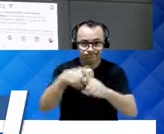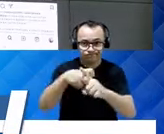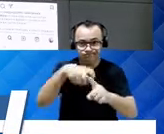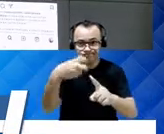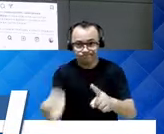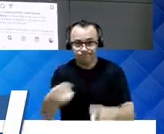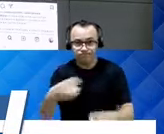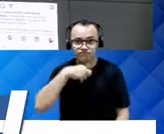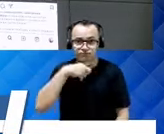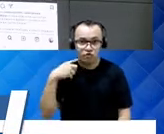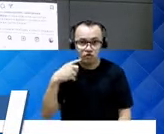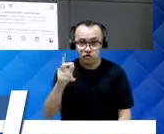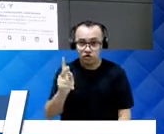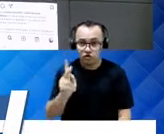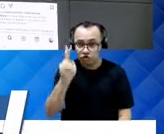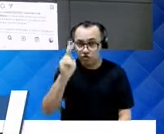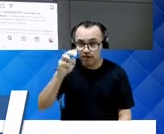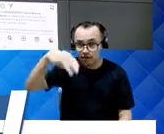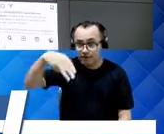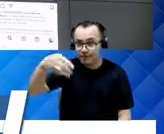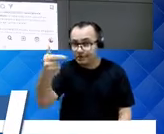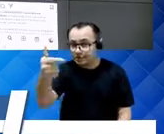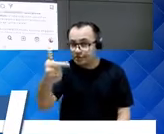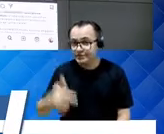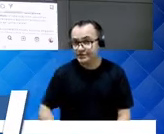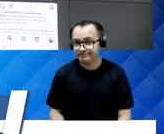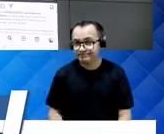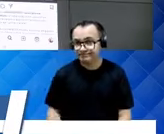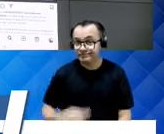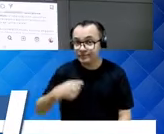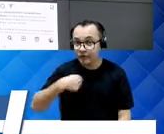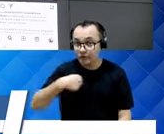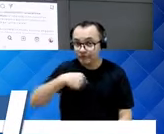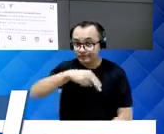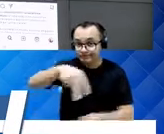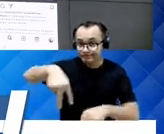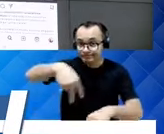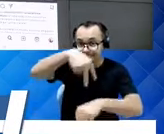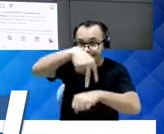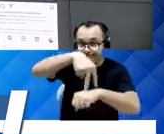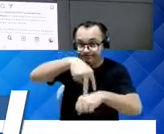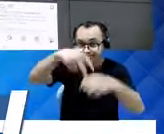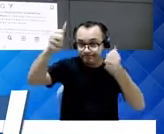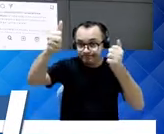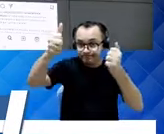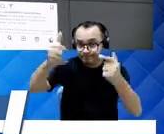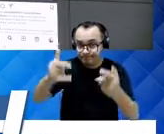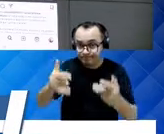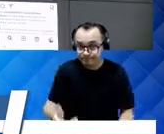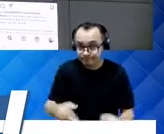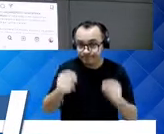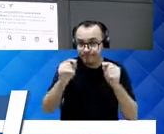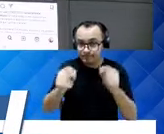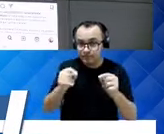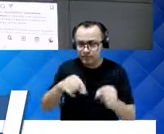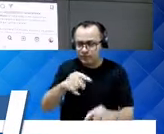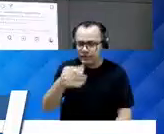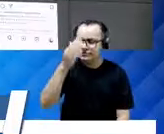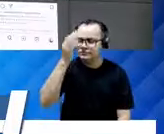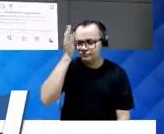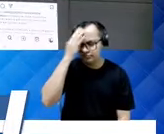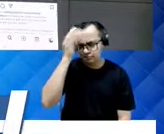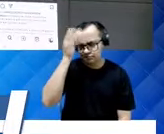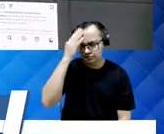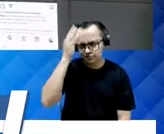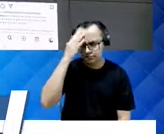KM2. Então, assim, eu venho na tribuna hoje, a gente sabe e tem consciência da dificuldade